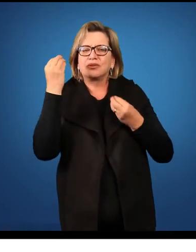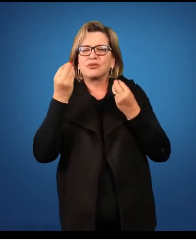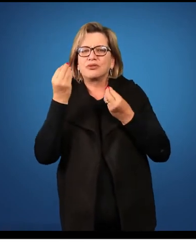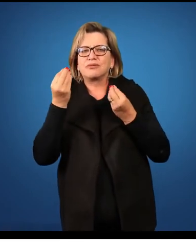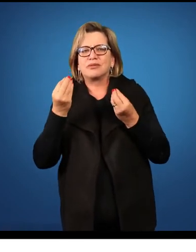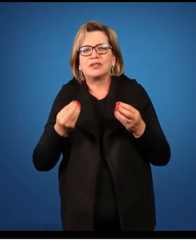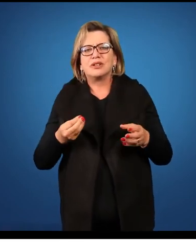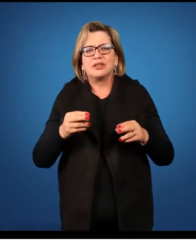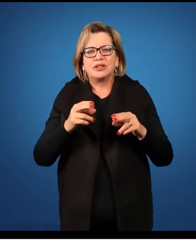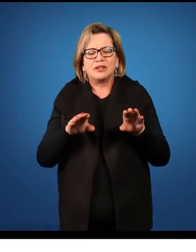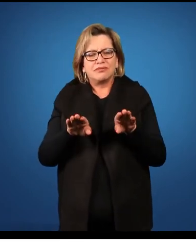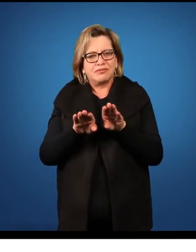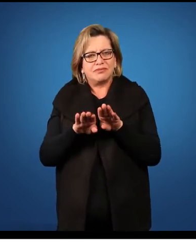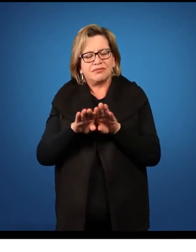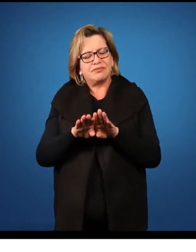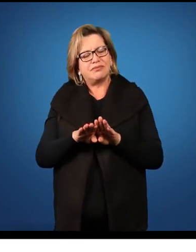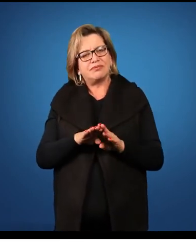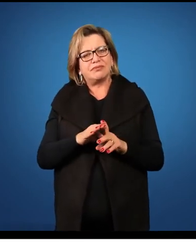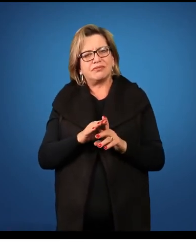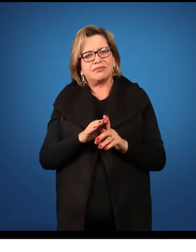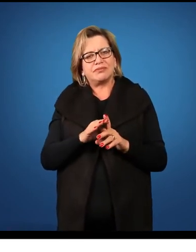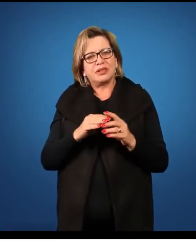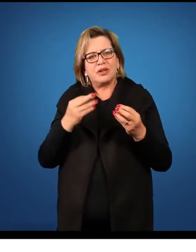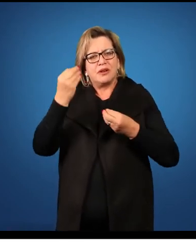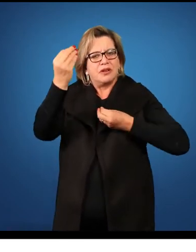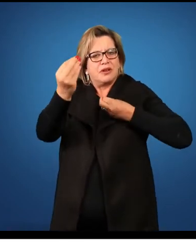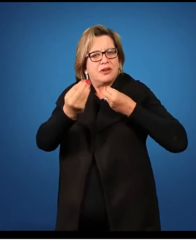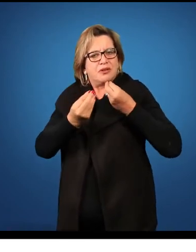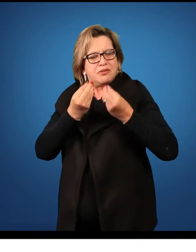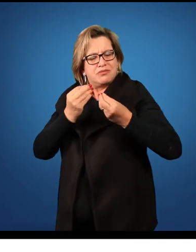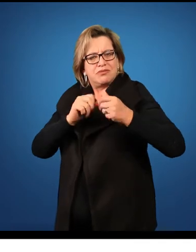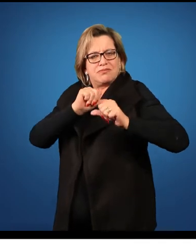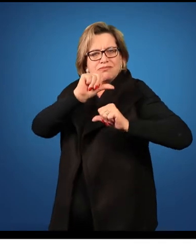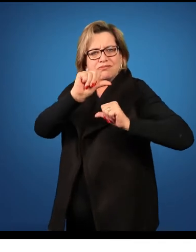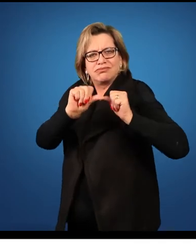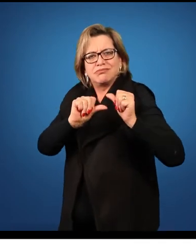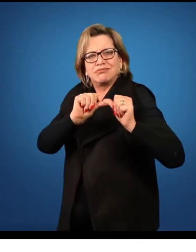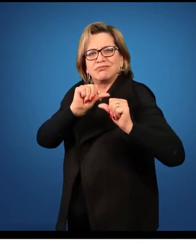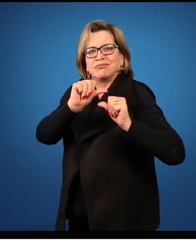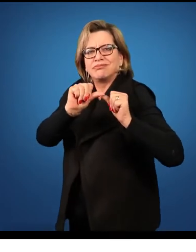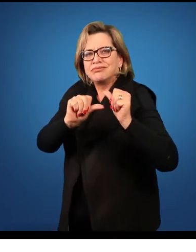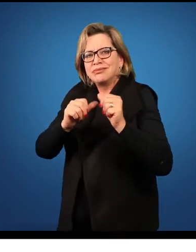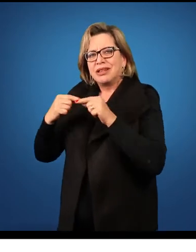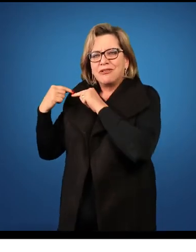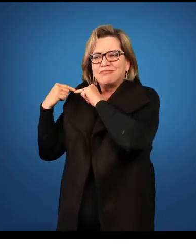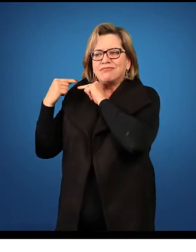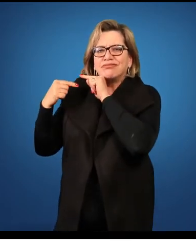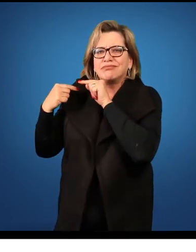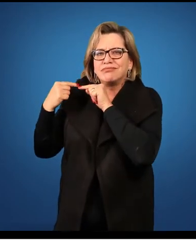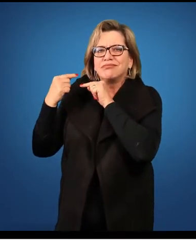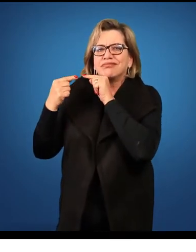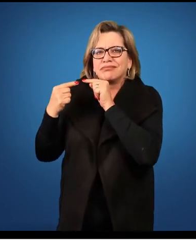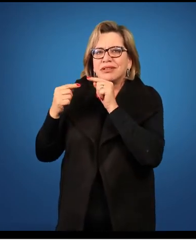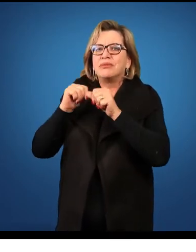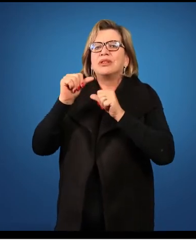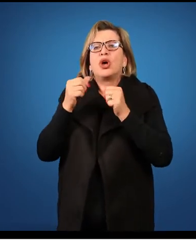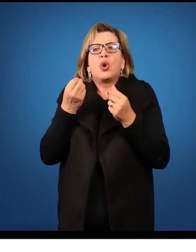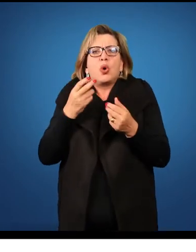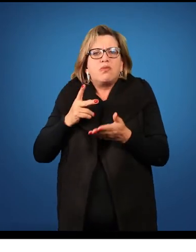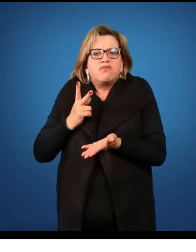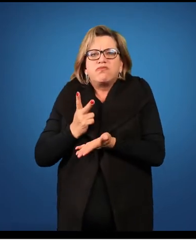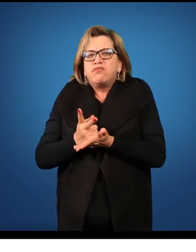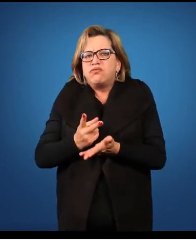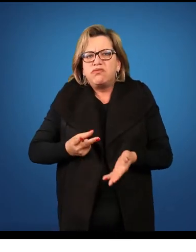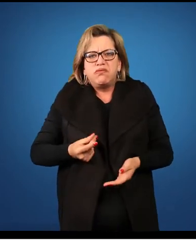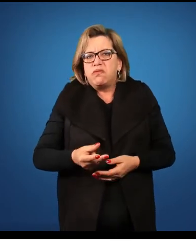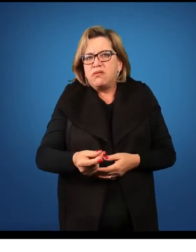momento. E também, como que ele foi modificado ao longo do tempo, ou se ele permanece até hoje, se